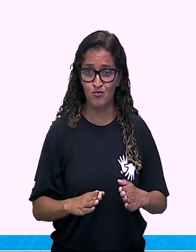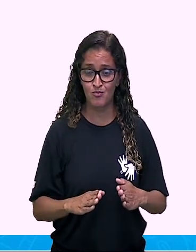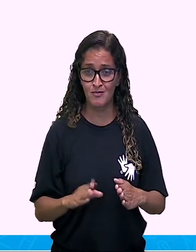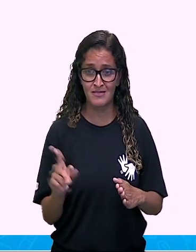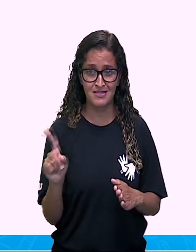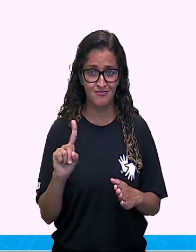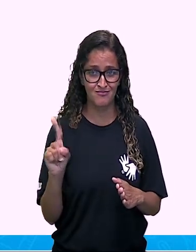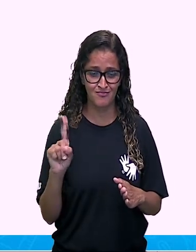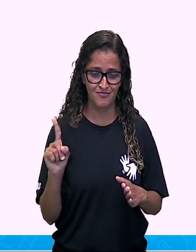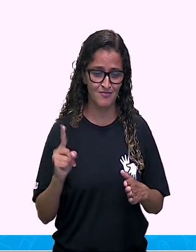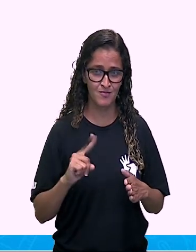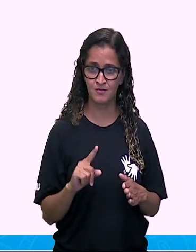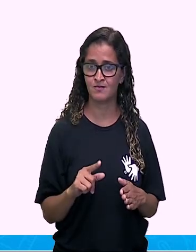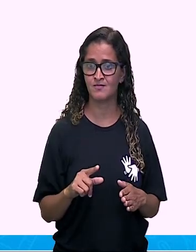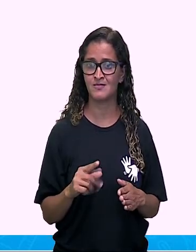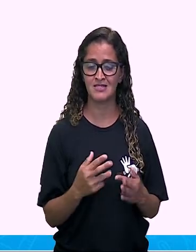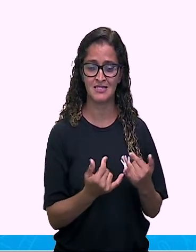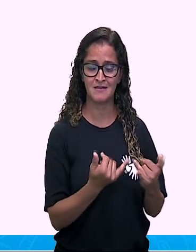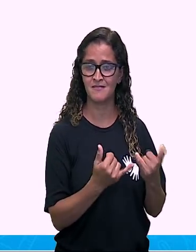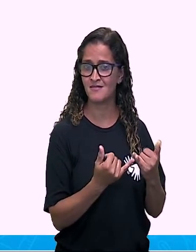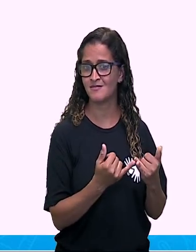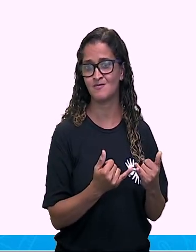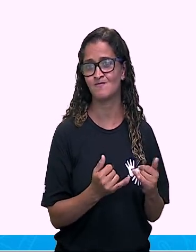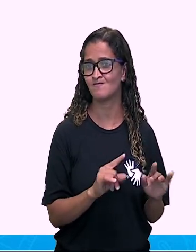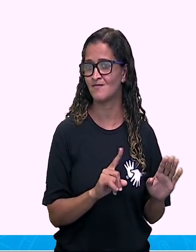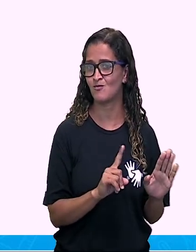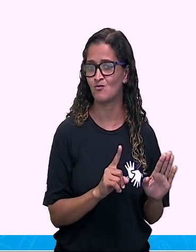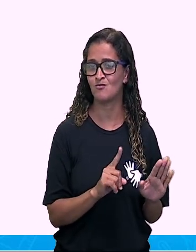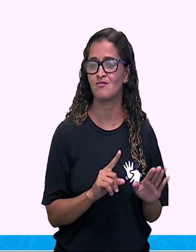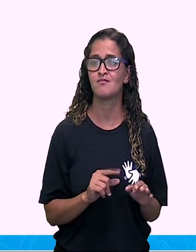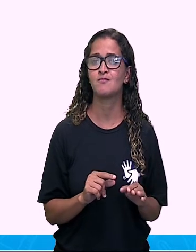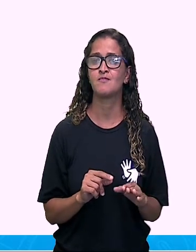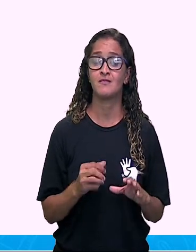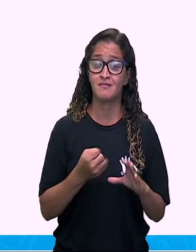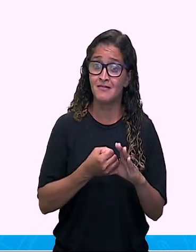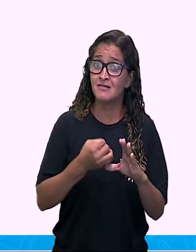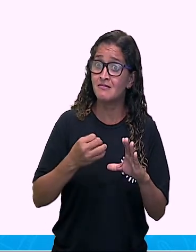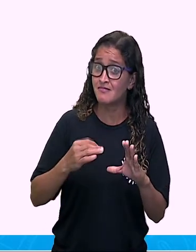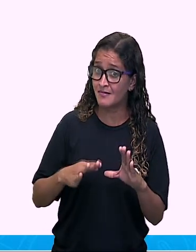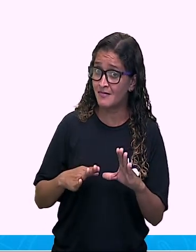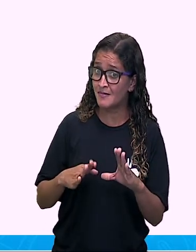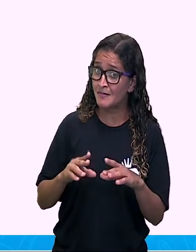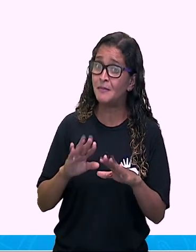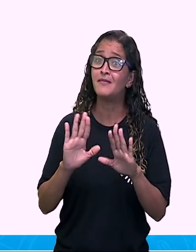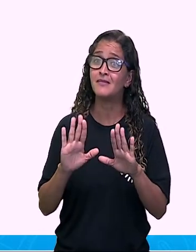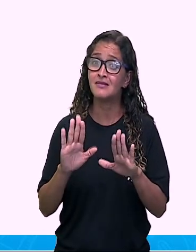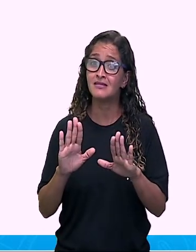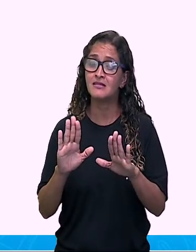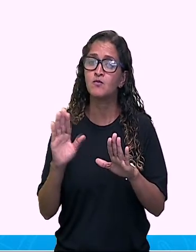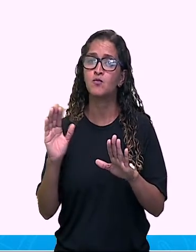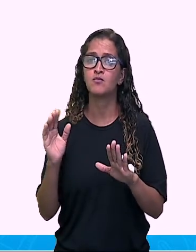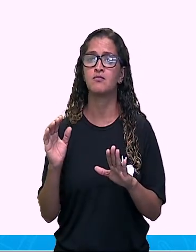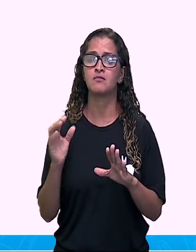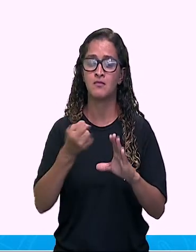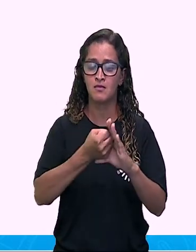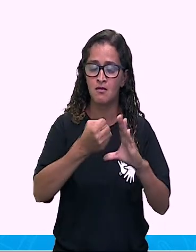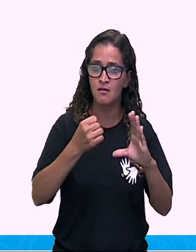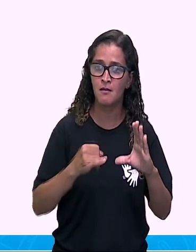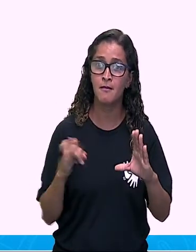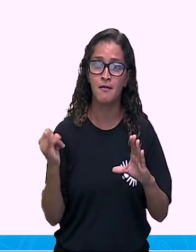que tem uma característica muito importante no ser não vivo. Os seres vivos